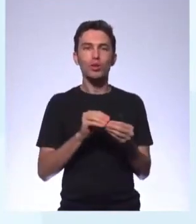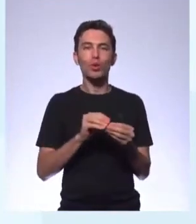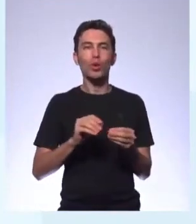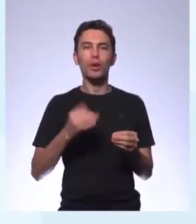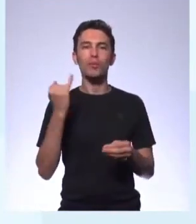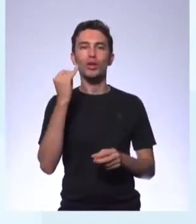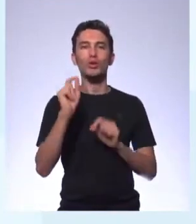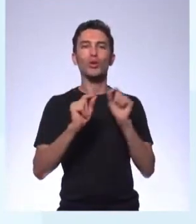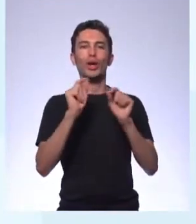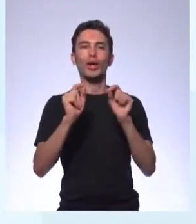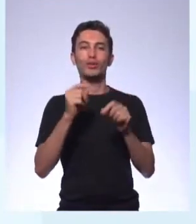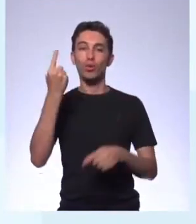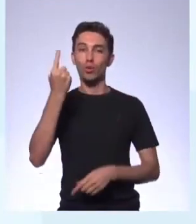responder e a gente já volta.